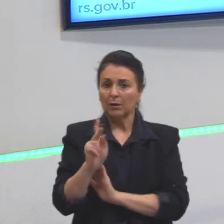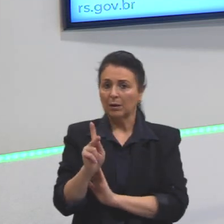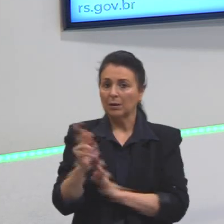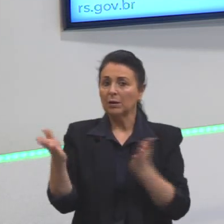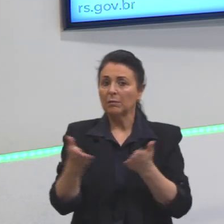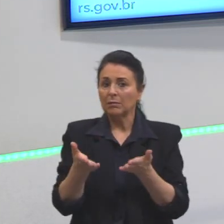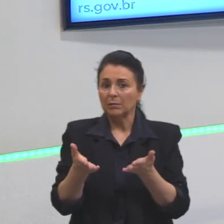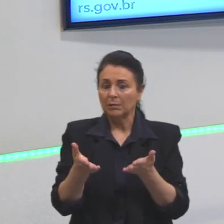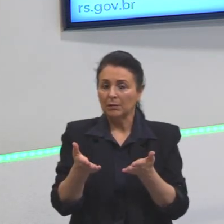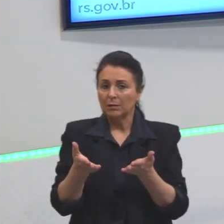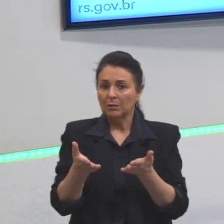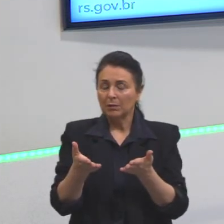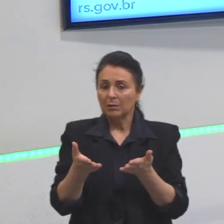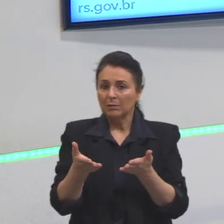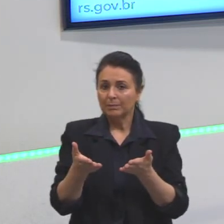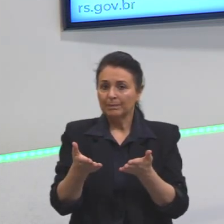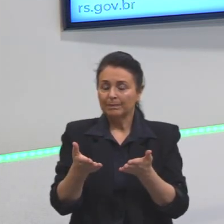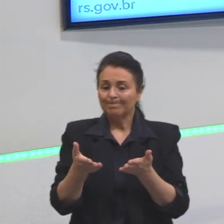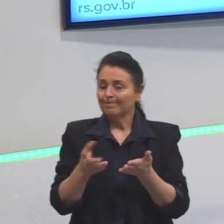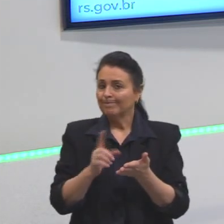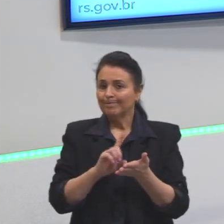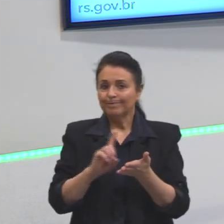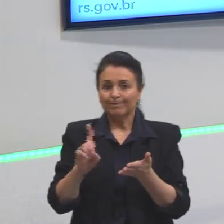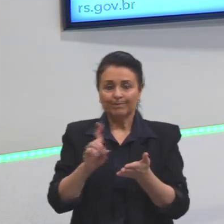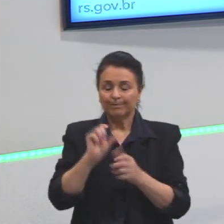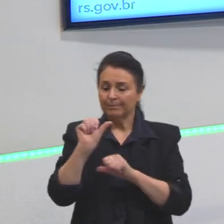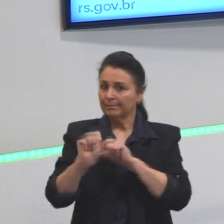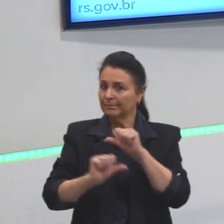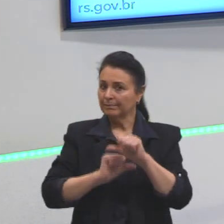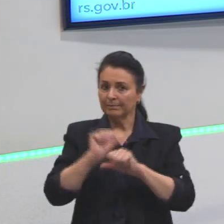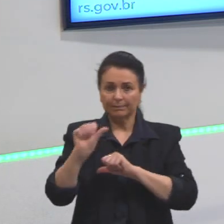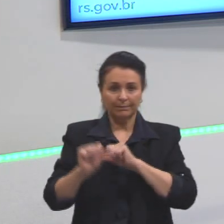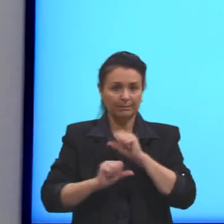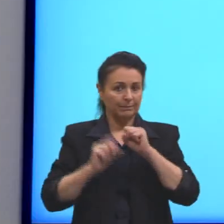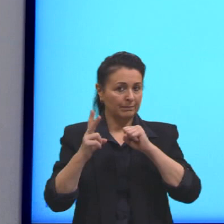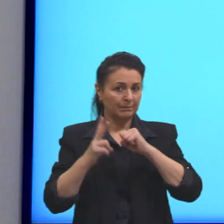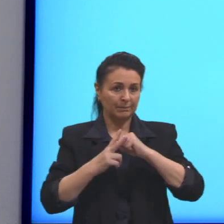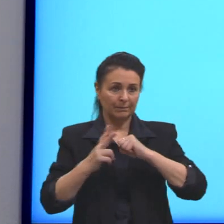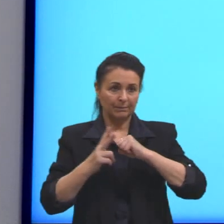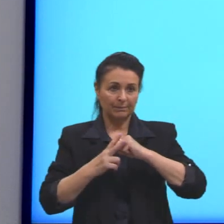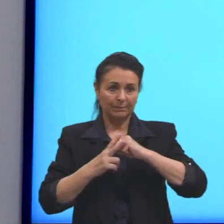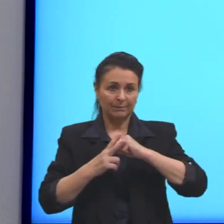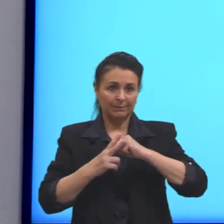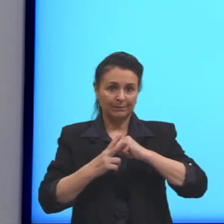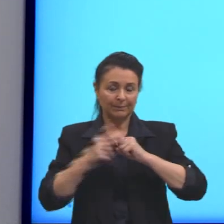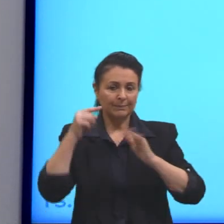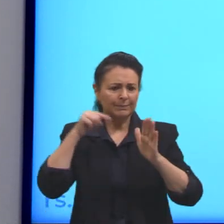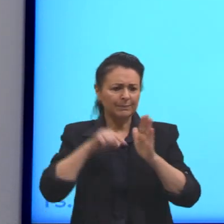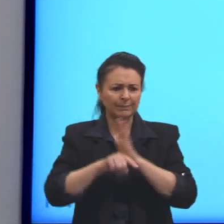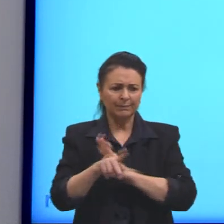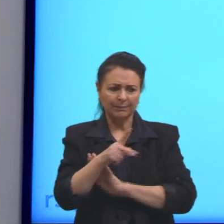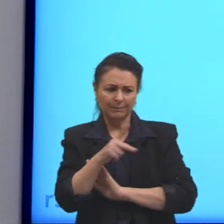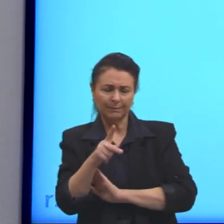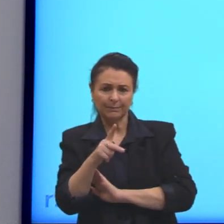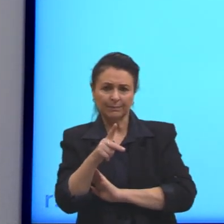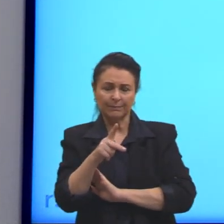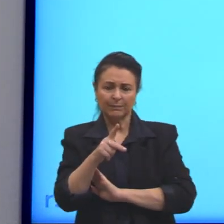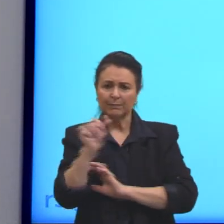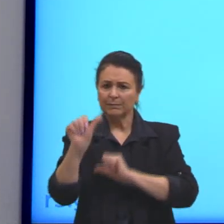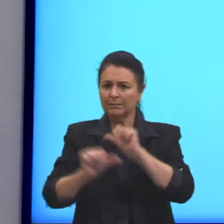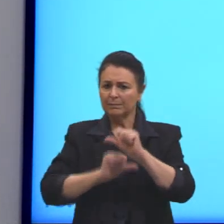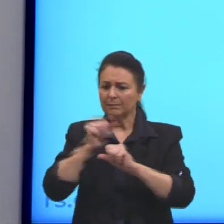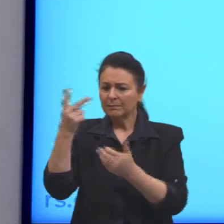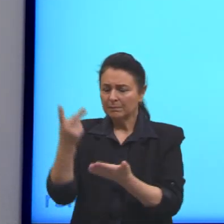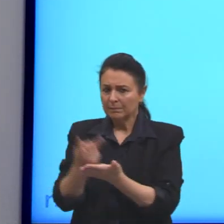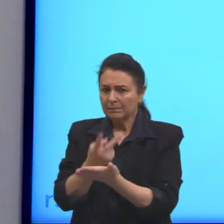acontecer? Eu não vou mais mexer no meu verbo. Aí vocês vão me perguntar, mas Marcia, e aí? As mudanças que